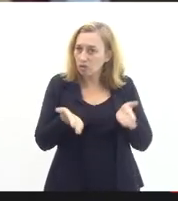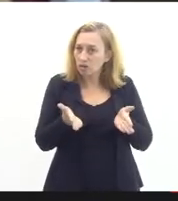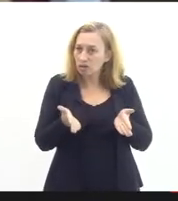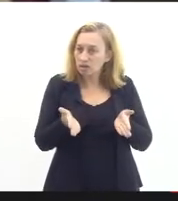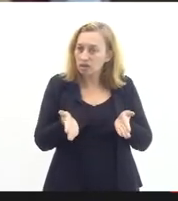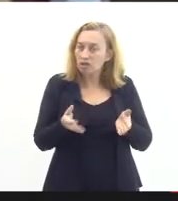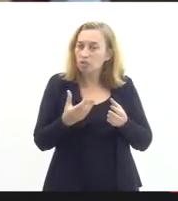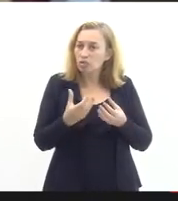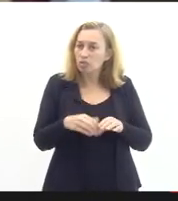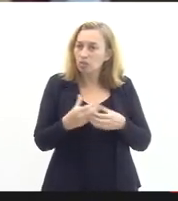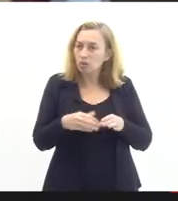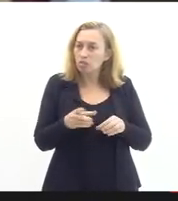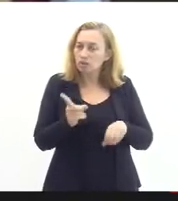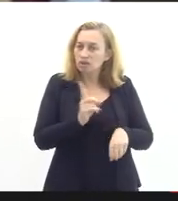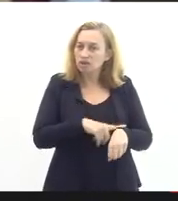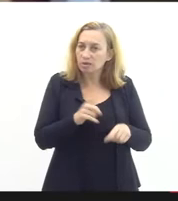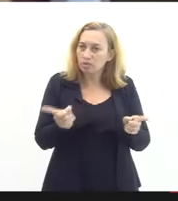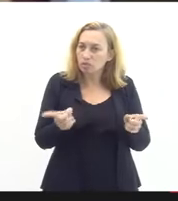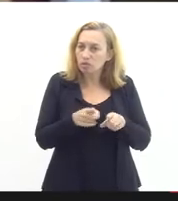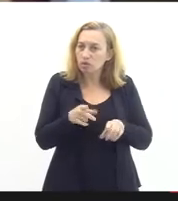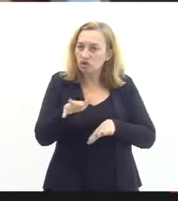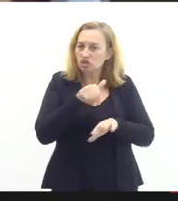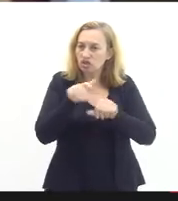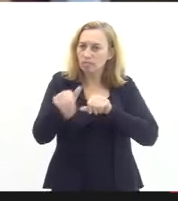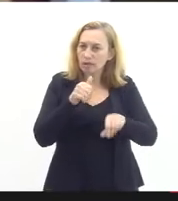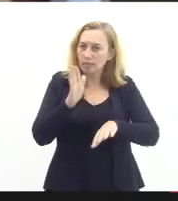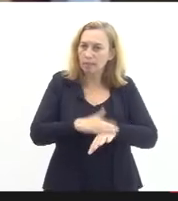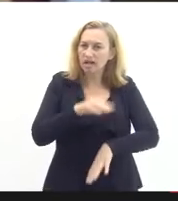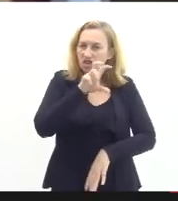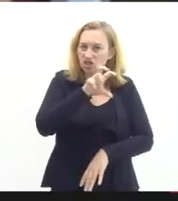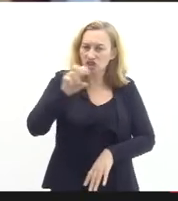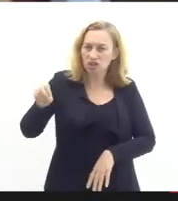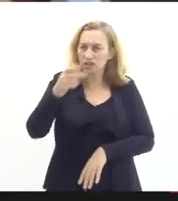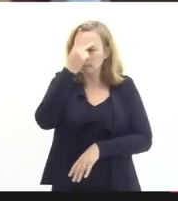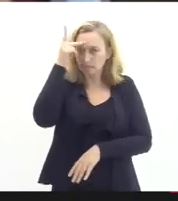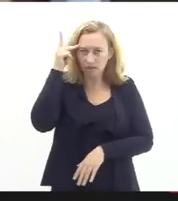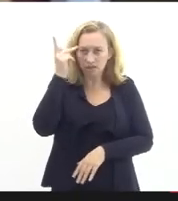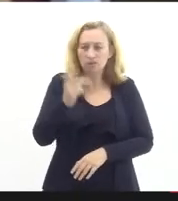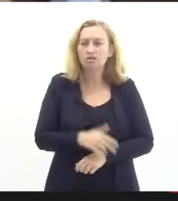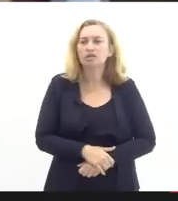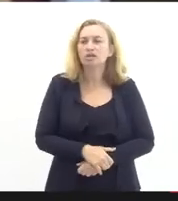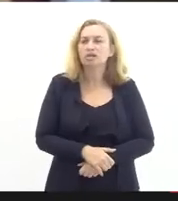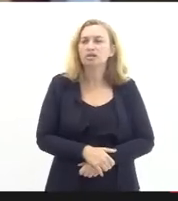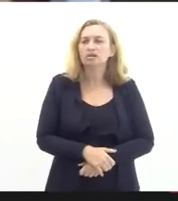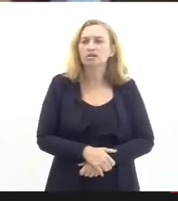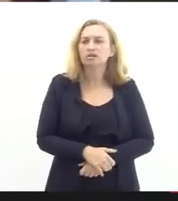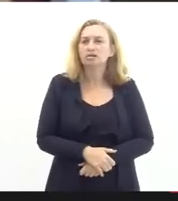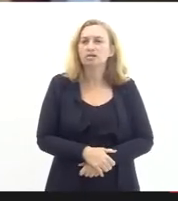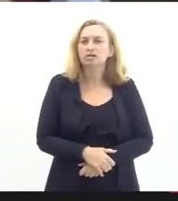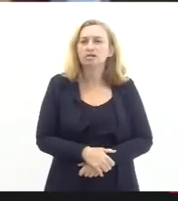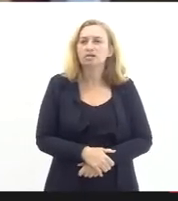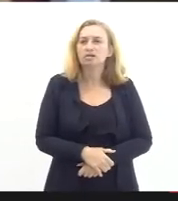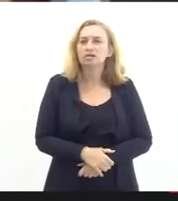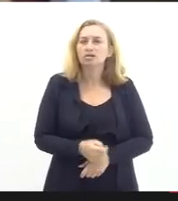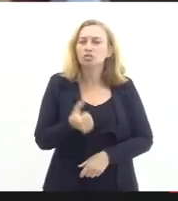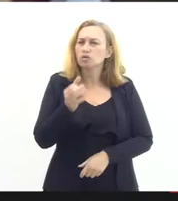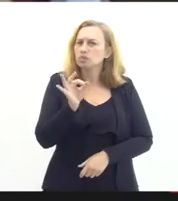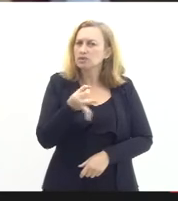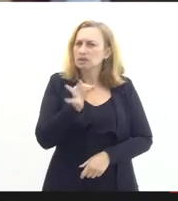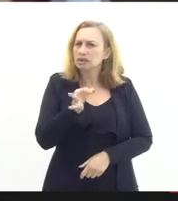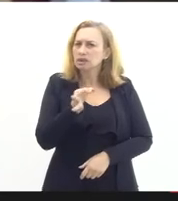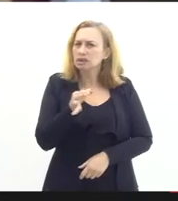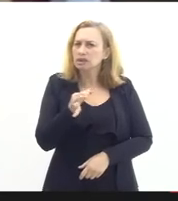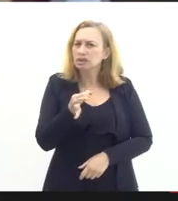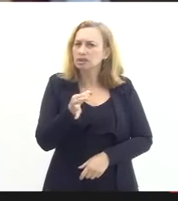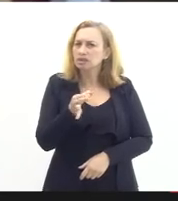temporários que tinha uma previsão de chamar mais de 500 pessoas mais de 500 candidatos a gente tem quase certeza de que